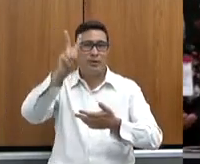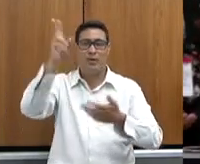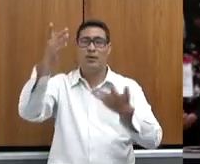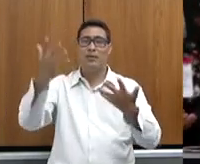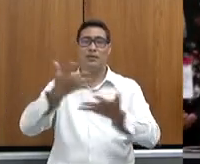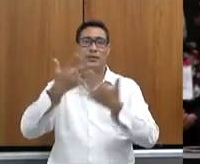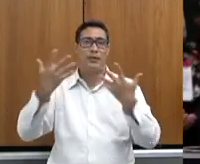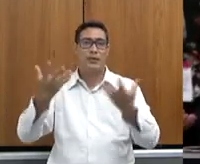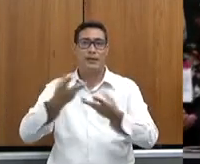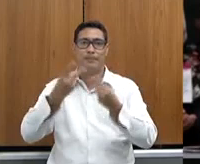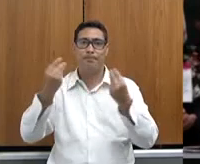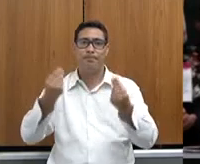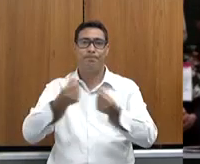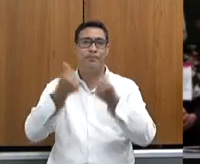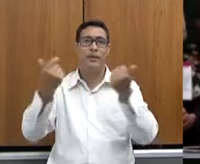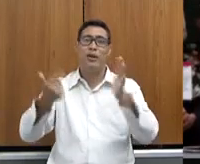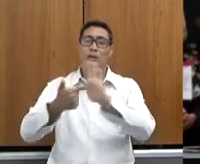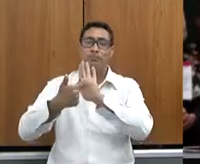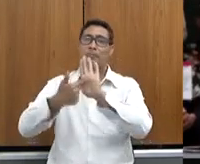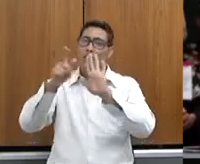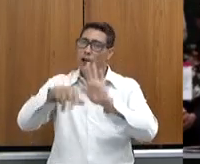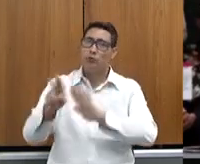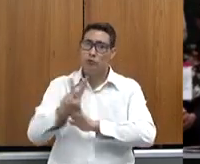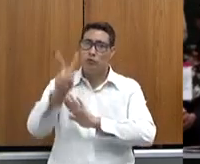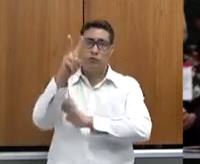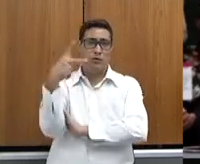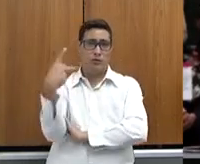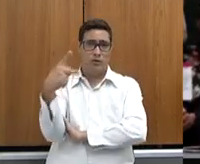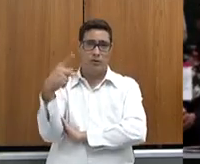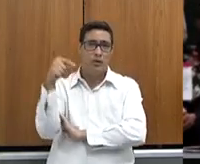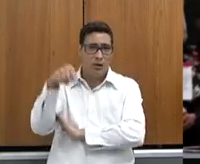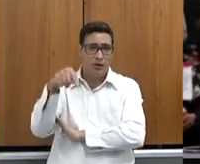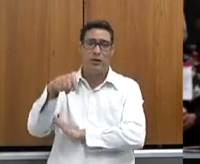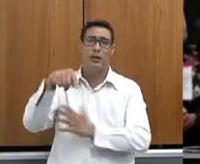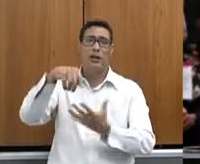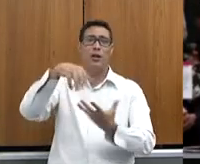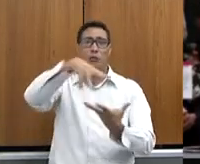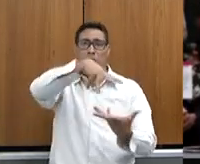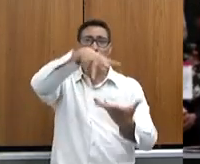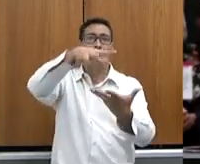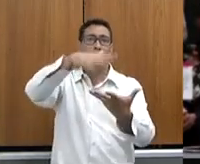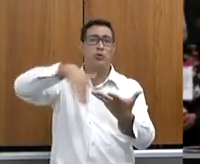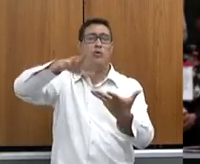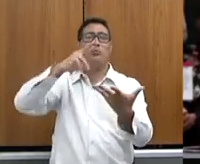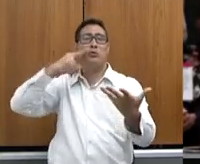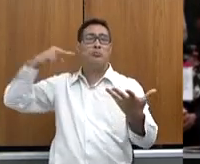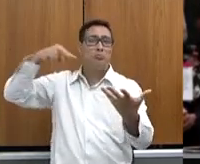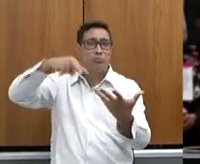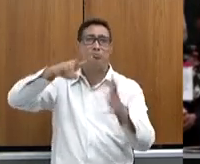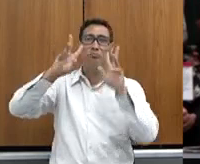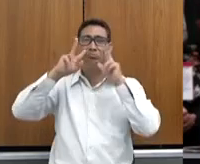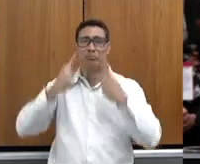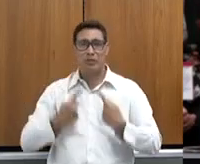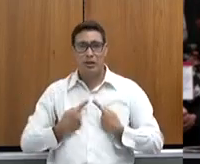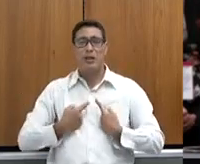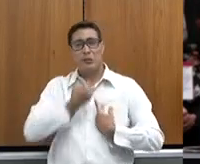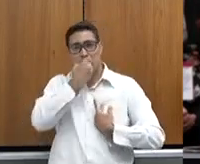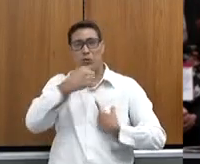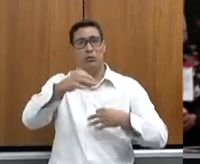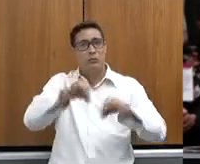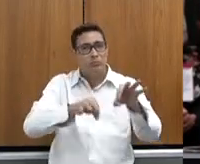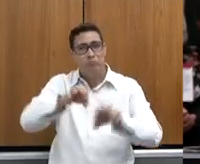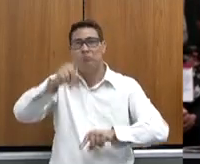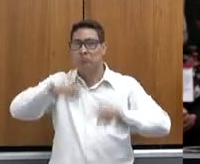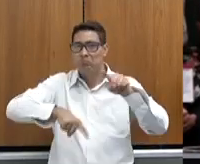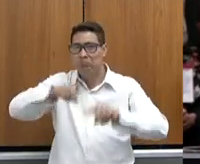forma, mostrados o valor desse produto ao mundo, que é feito com sanidade, é feito com boas práticas de